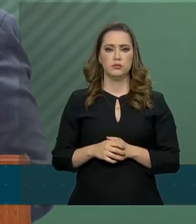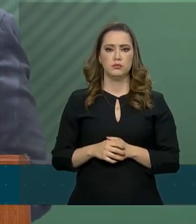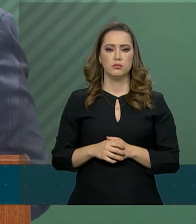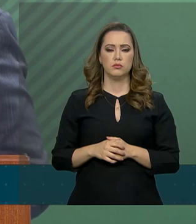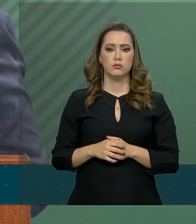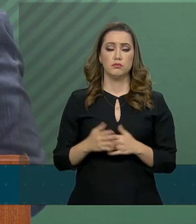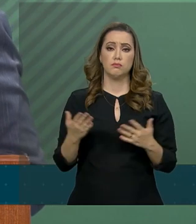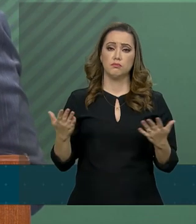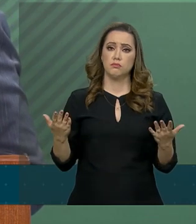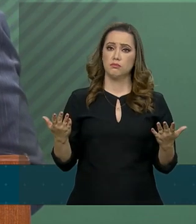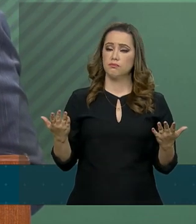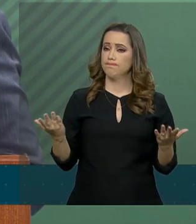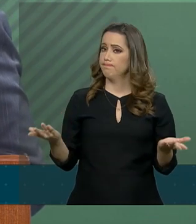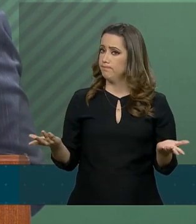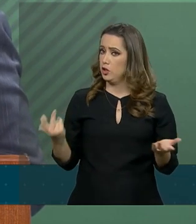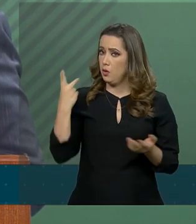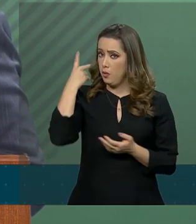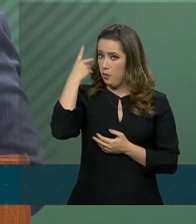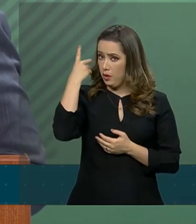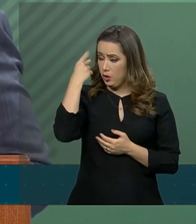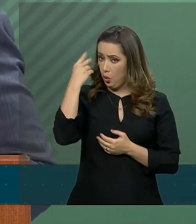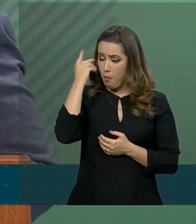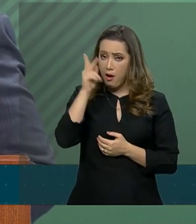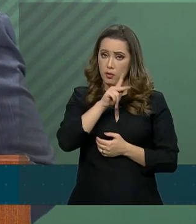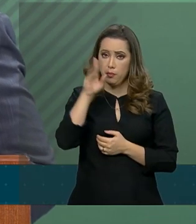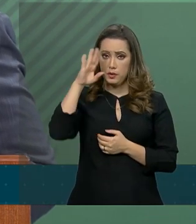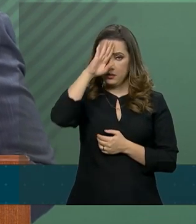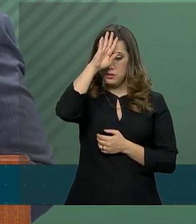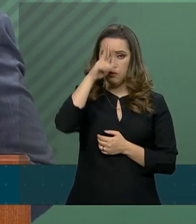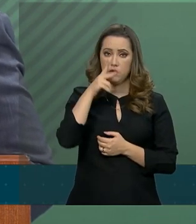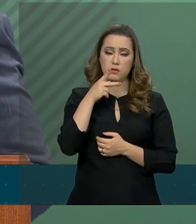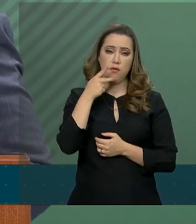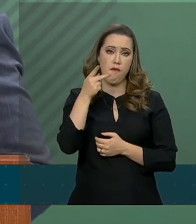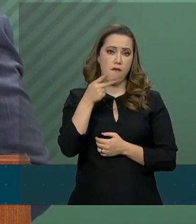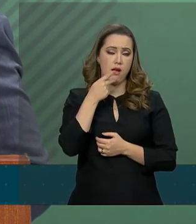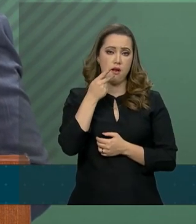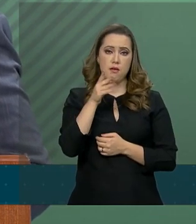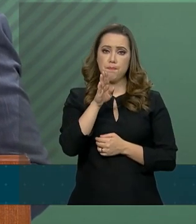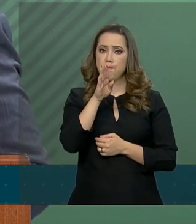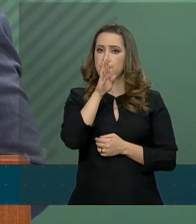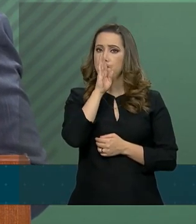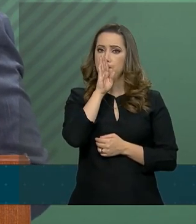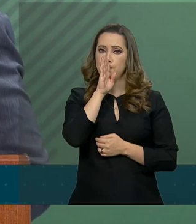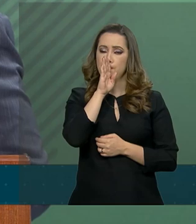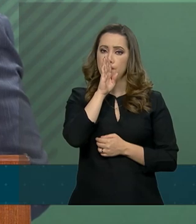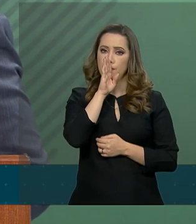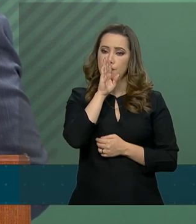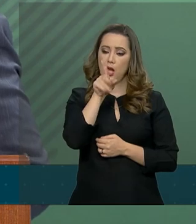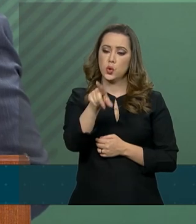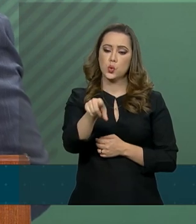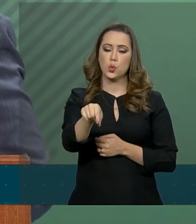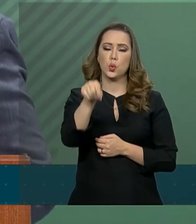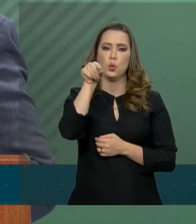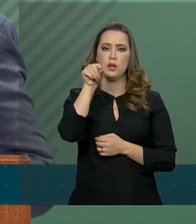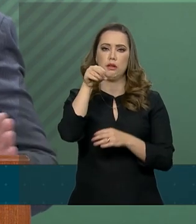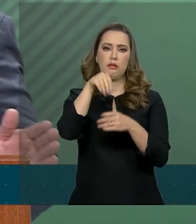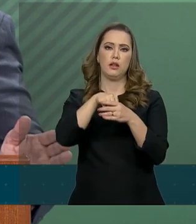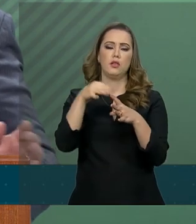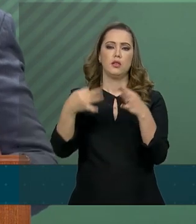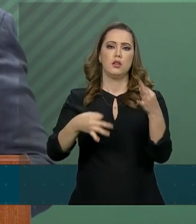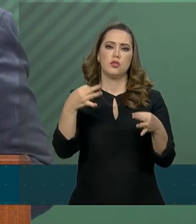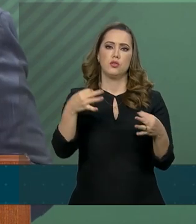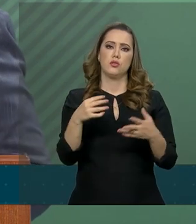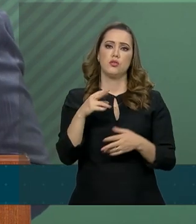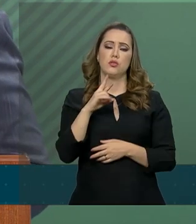é natural que o presidente Bolsonaro não se pronuncie a respeito de decisões no âmbito da justiça. Aliás, é a